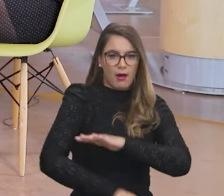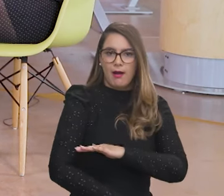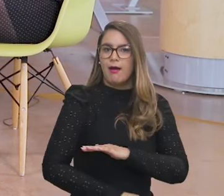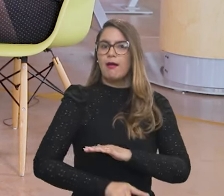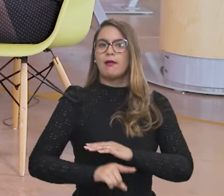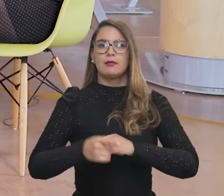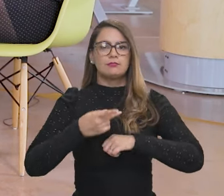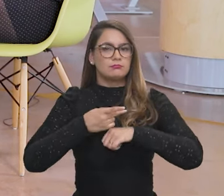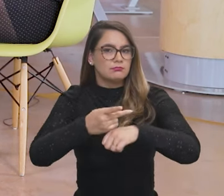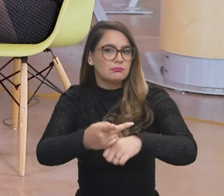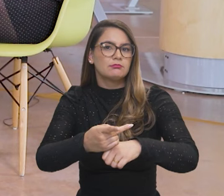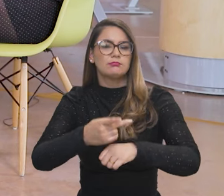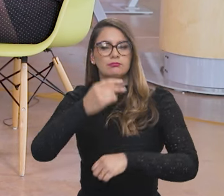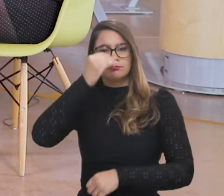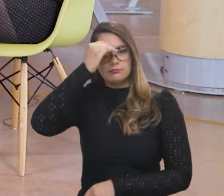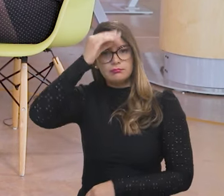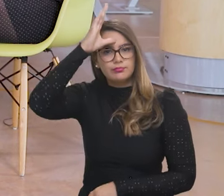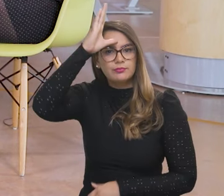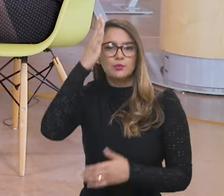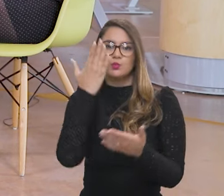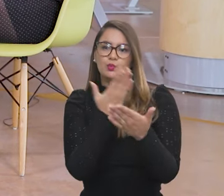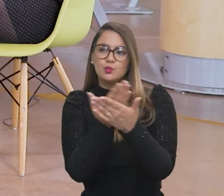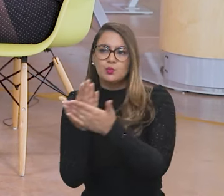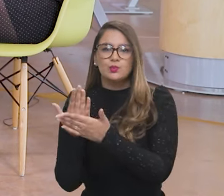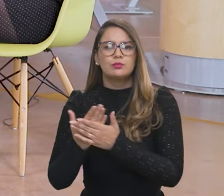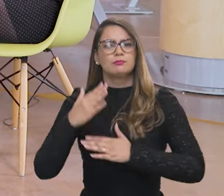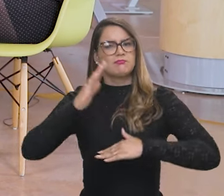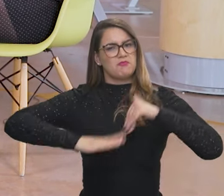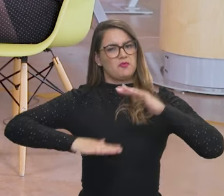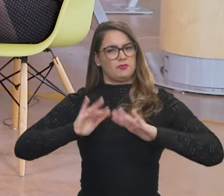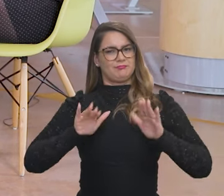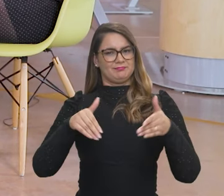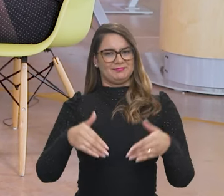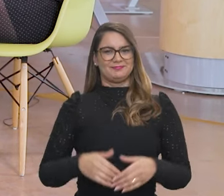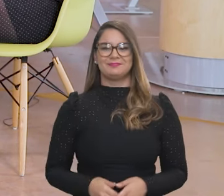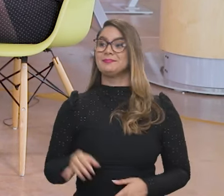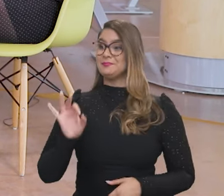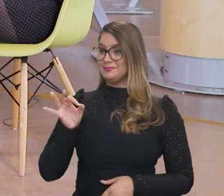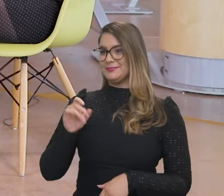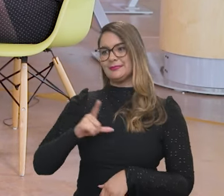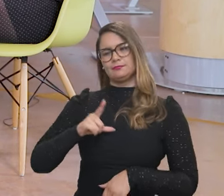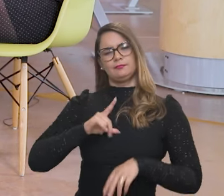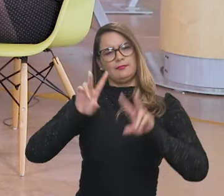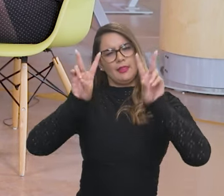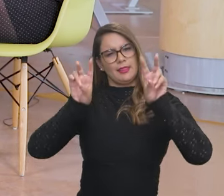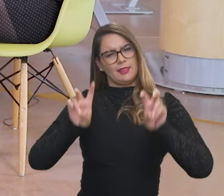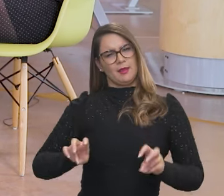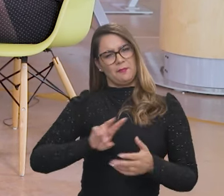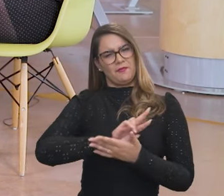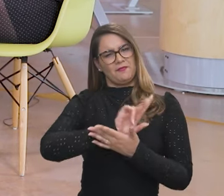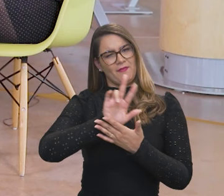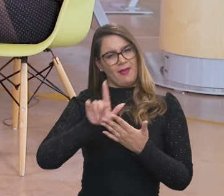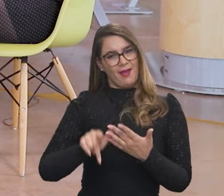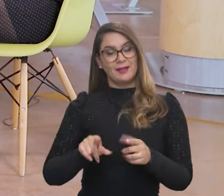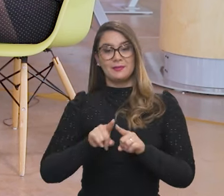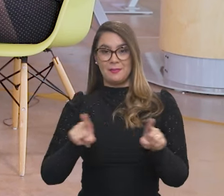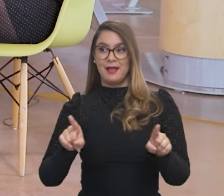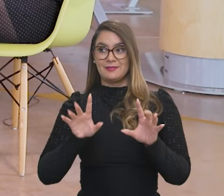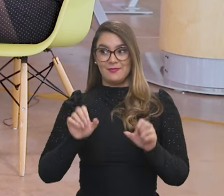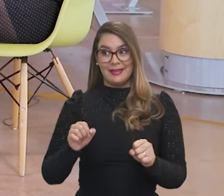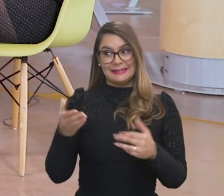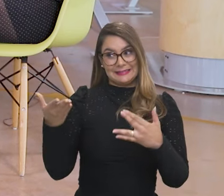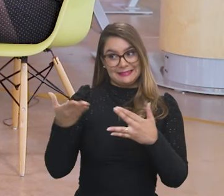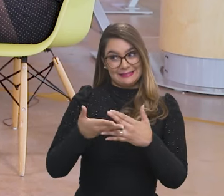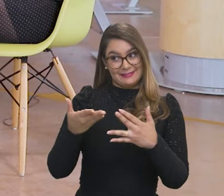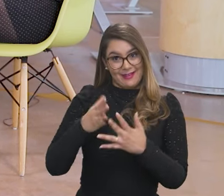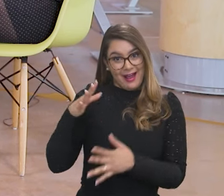E vá atrás daquela determinada conhecimento, estudando, se especializando. Tá certo. Ainda temos muito assunto para falar sobre isso, ministra. Mas